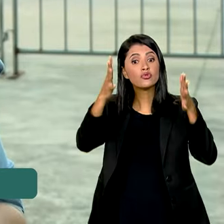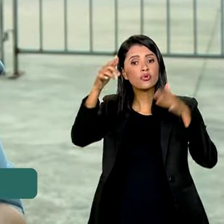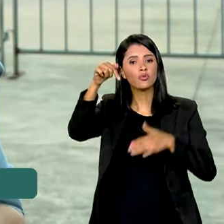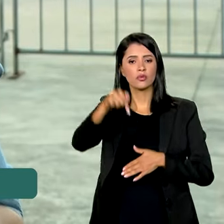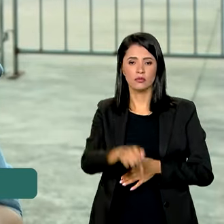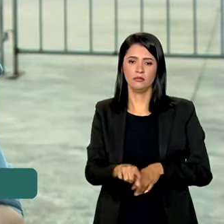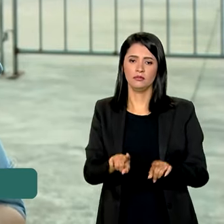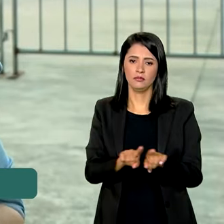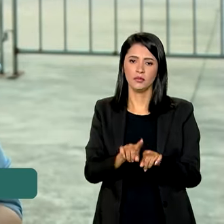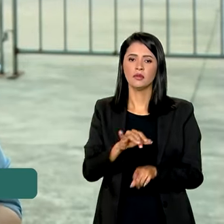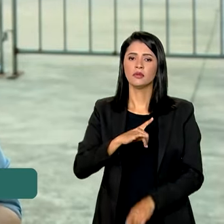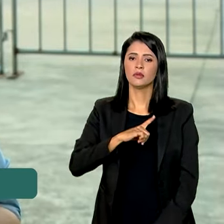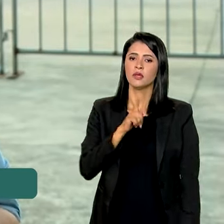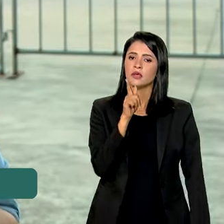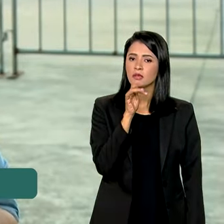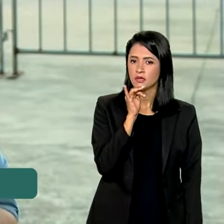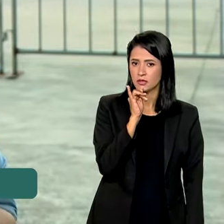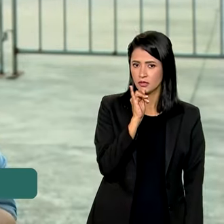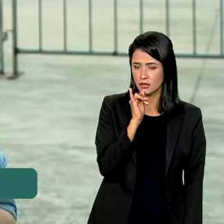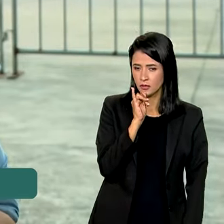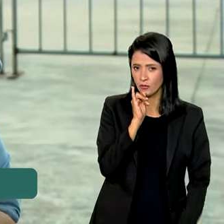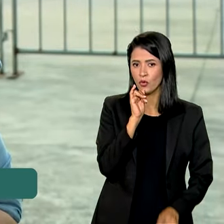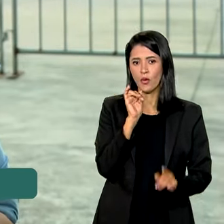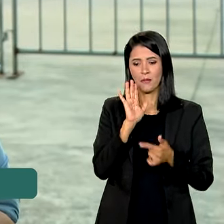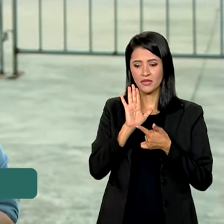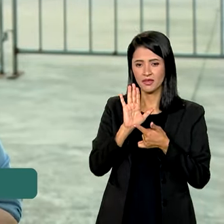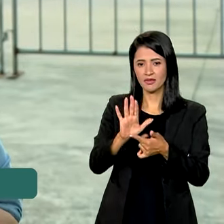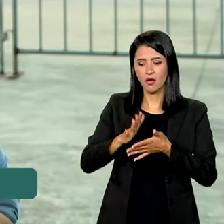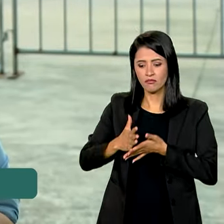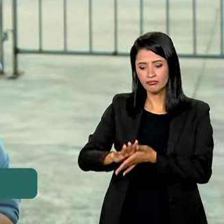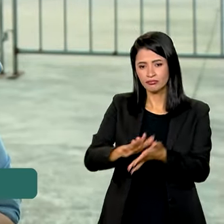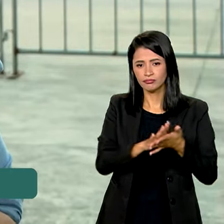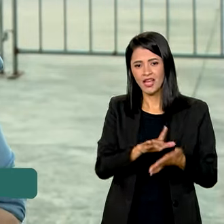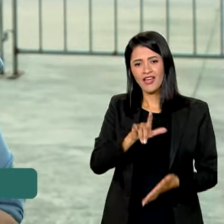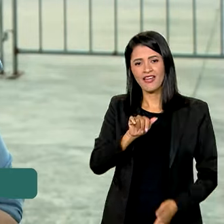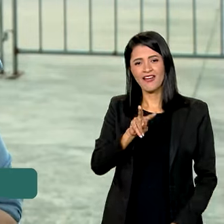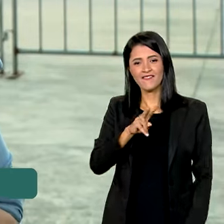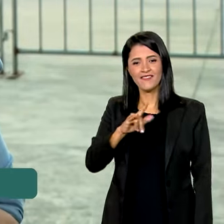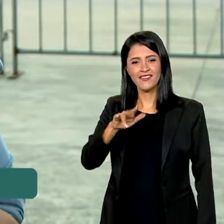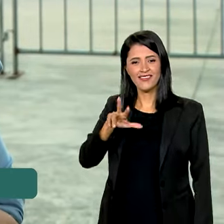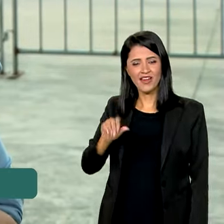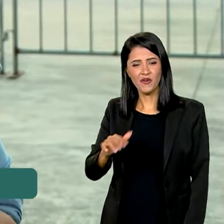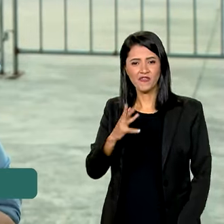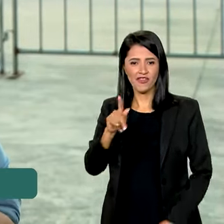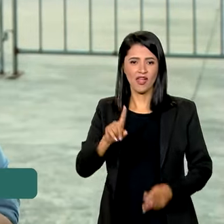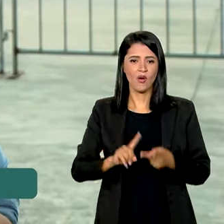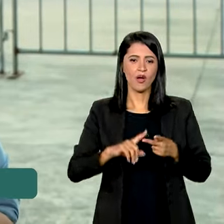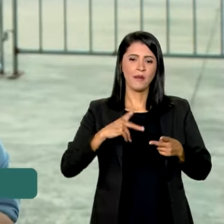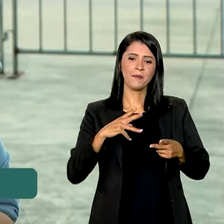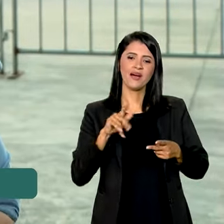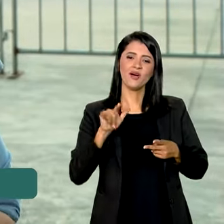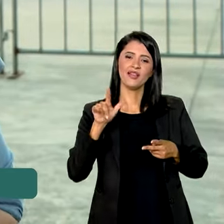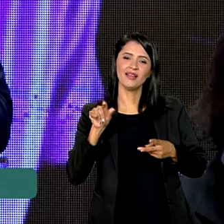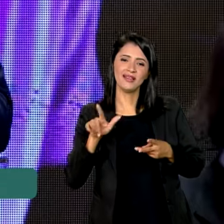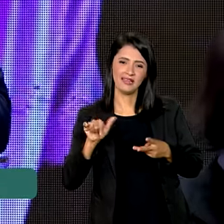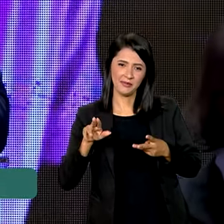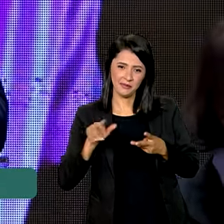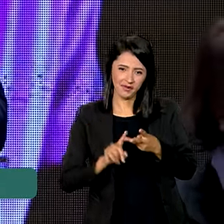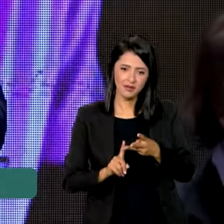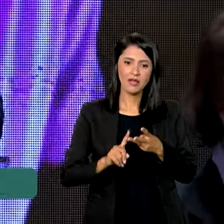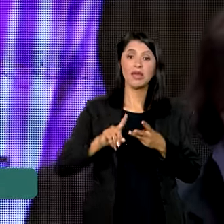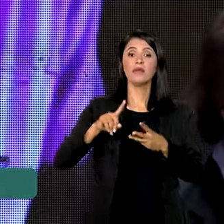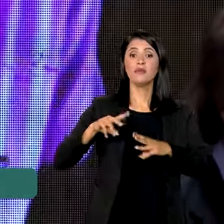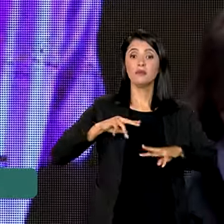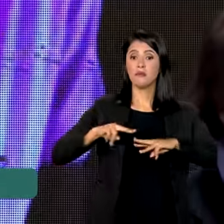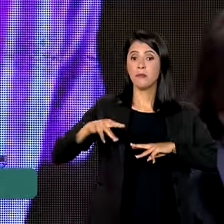aqui. Tem, por exemplo, a apresentação da bateria da Gaviões da Fiel, Paula Lima e quesito melodia. O